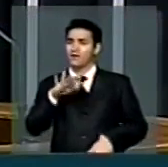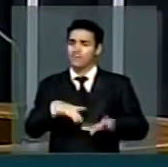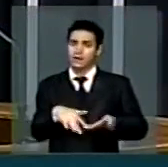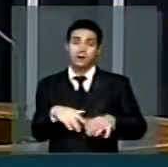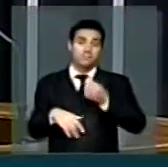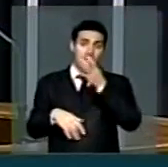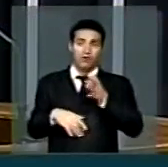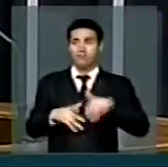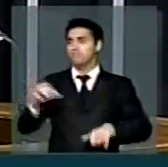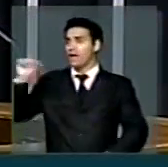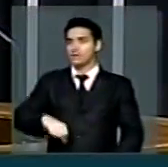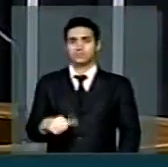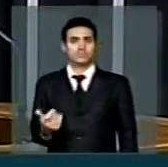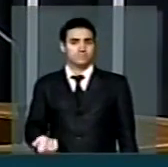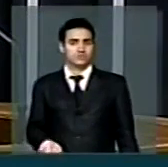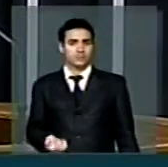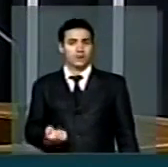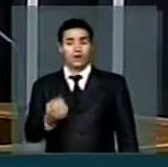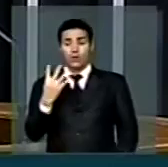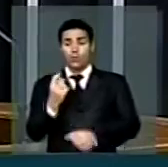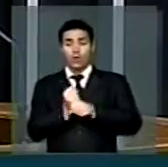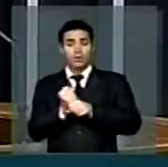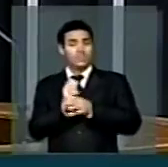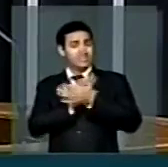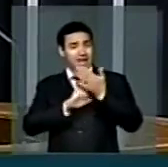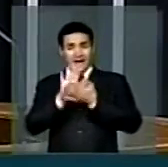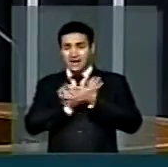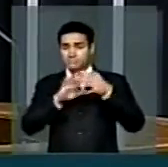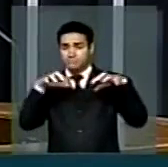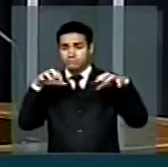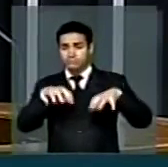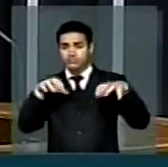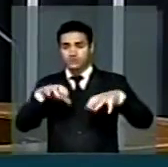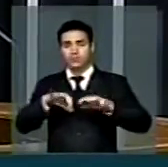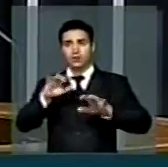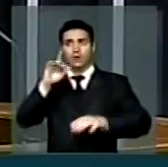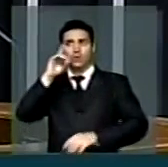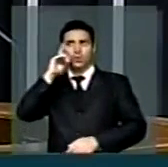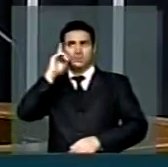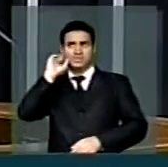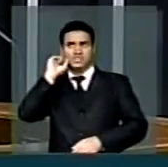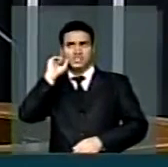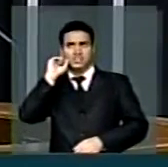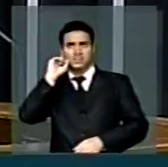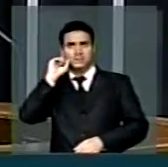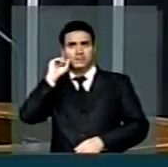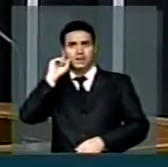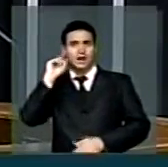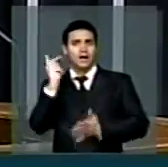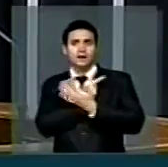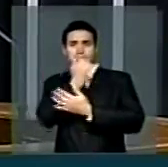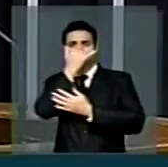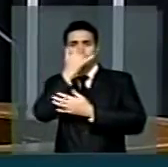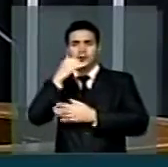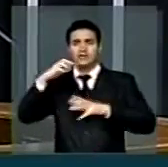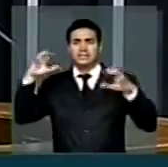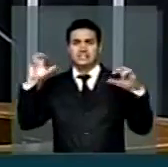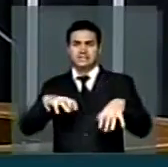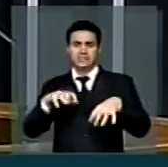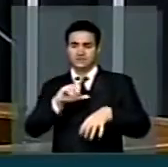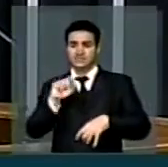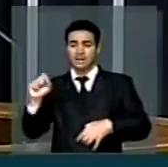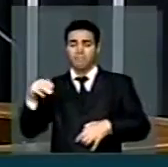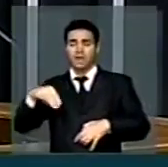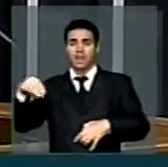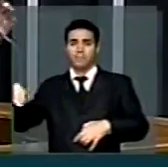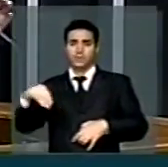Tem 4 anos que não chovia e antes de ontem, e ontem chegou a chover até 100 milímetros.